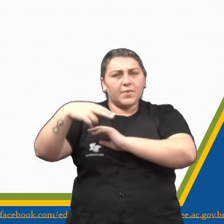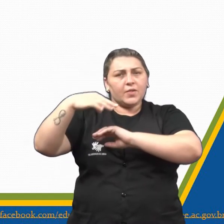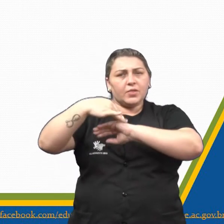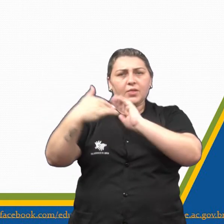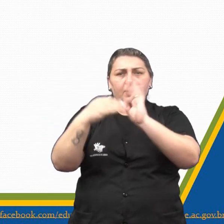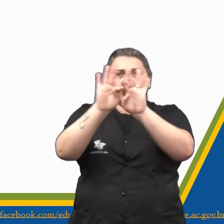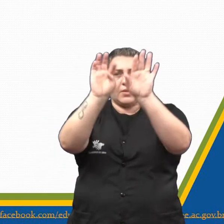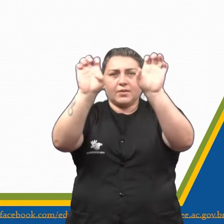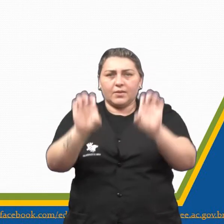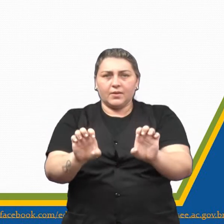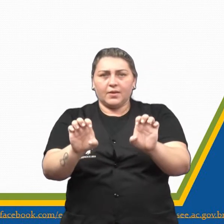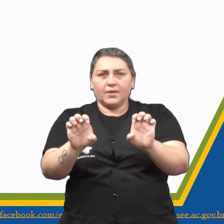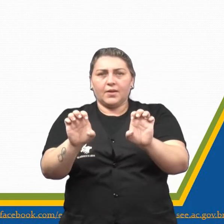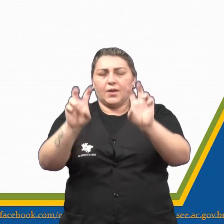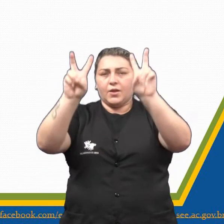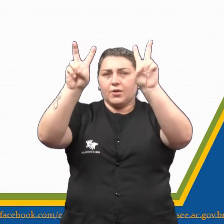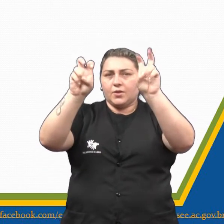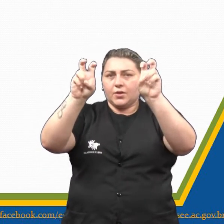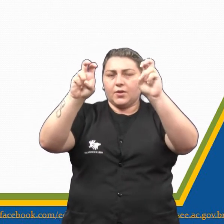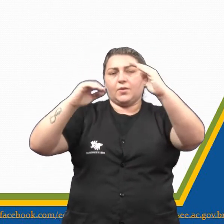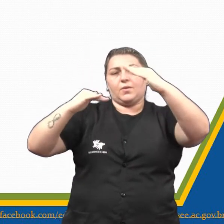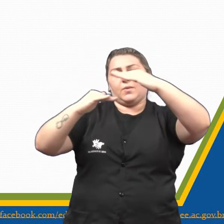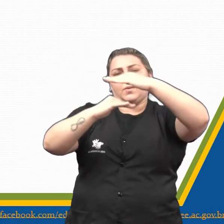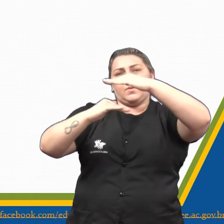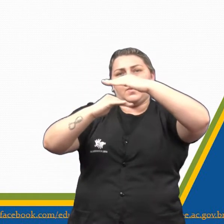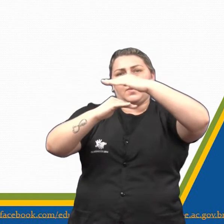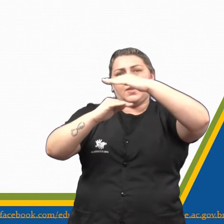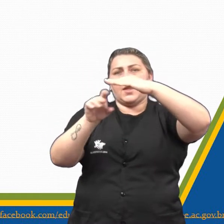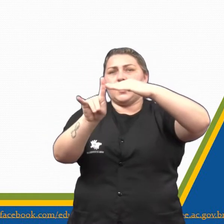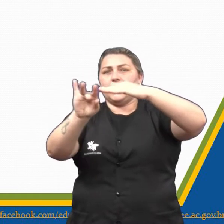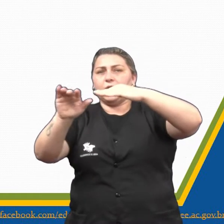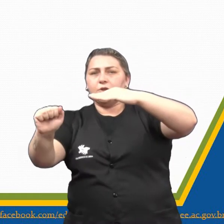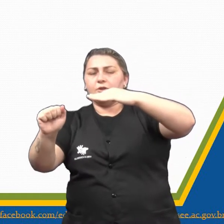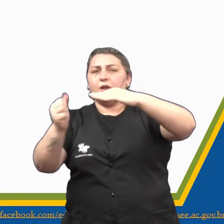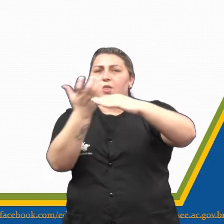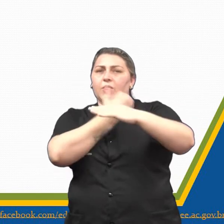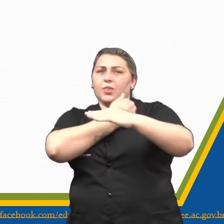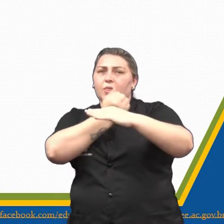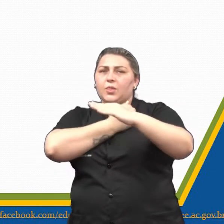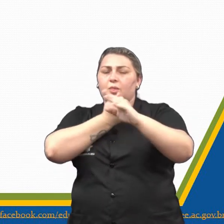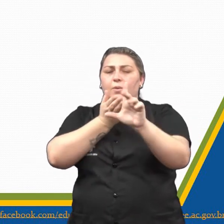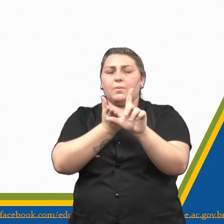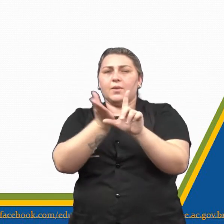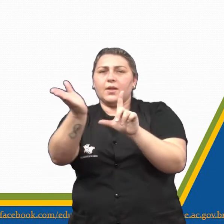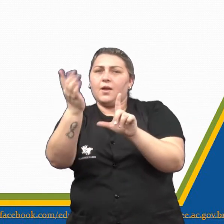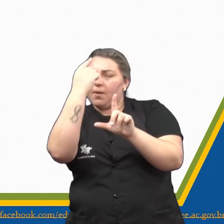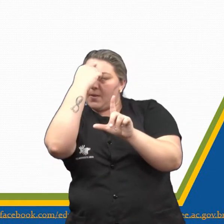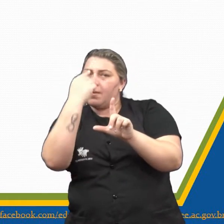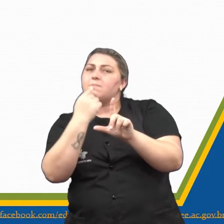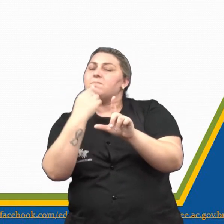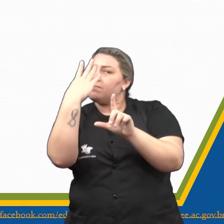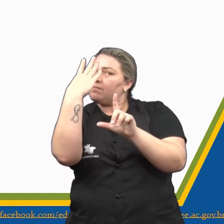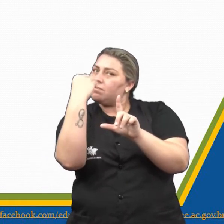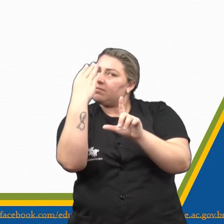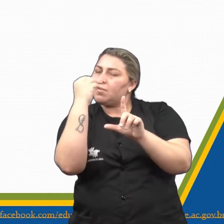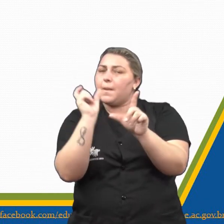sua estrutura. Títulos, subtítulos, datas, números, gráficos, figuras, fotografias, palavras em